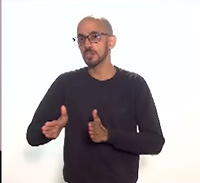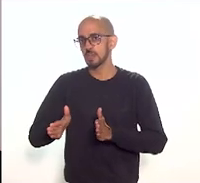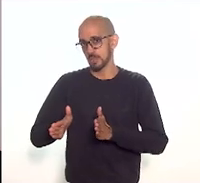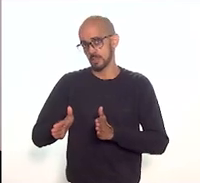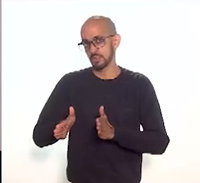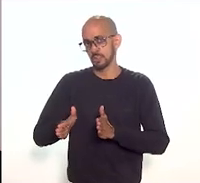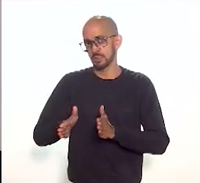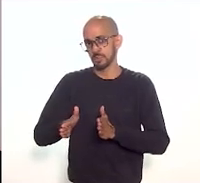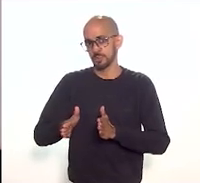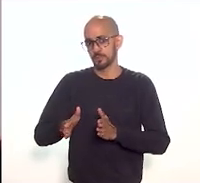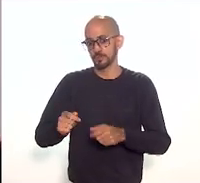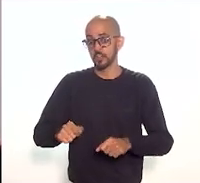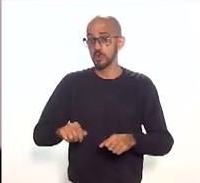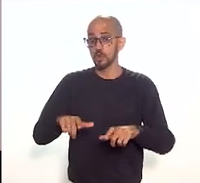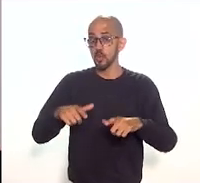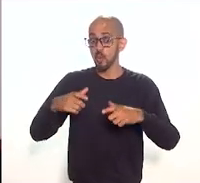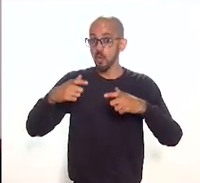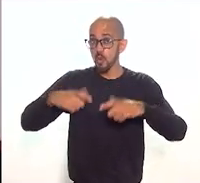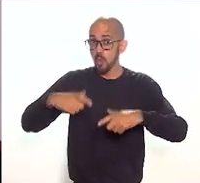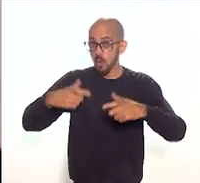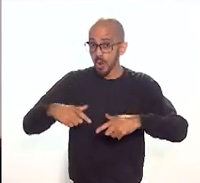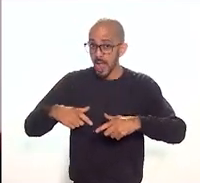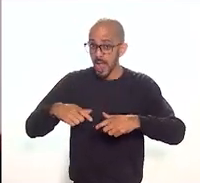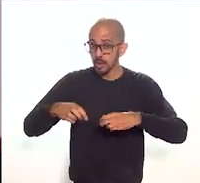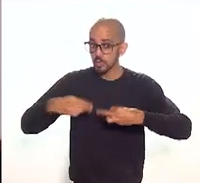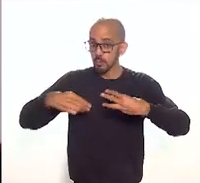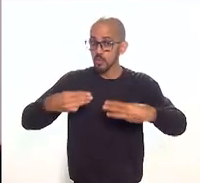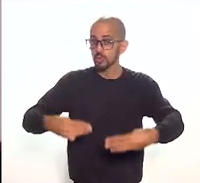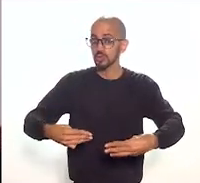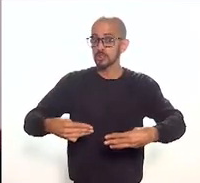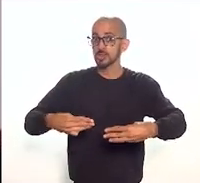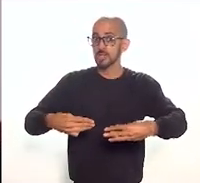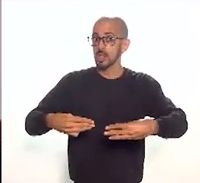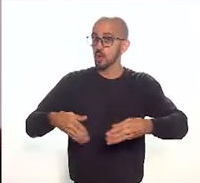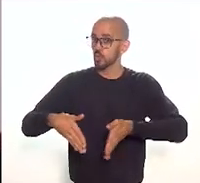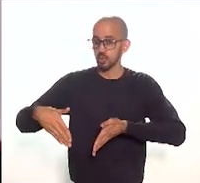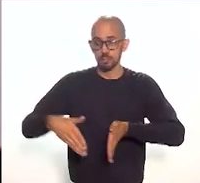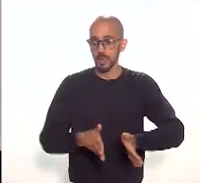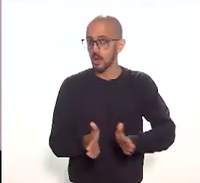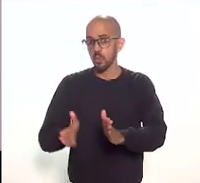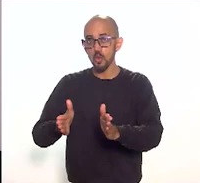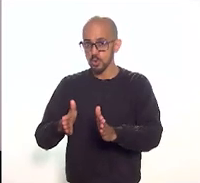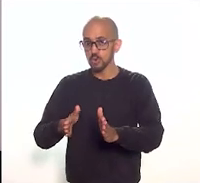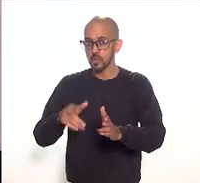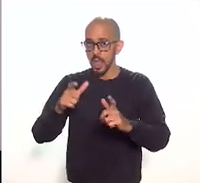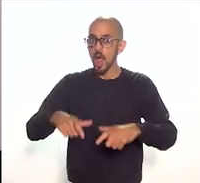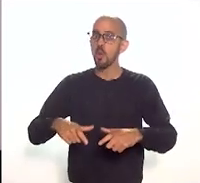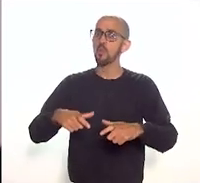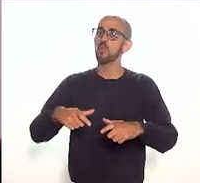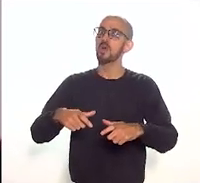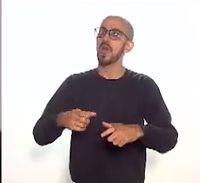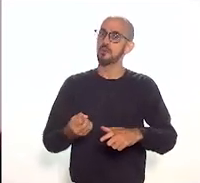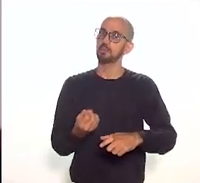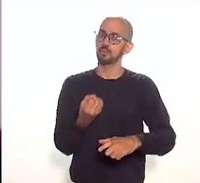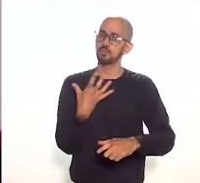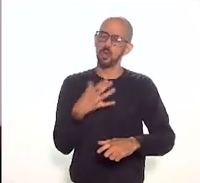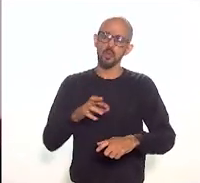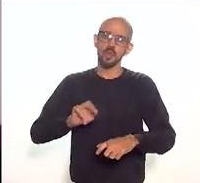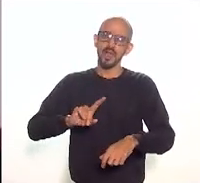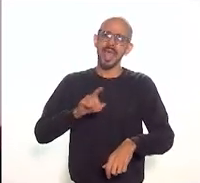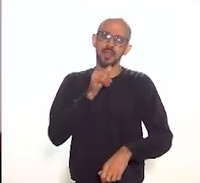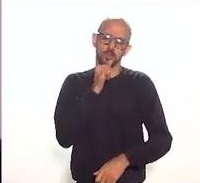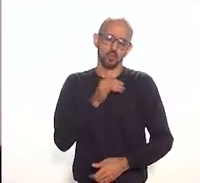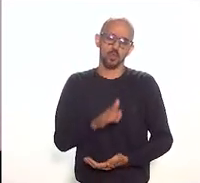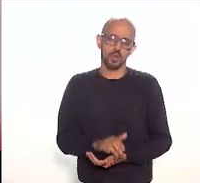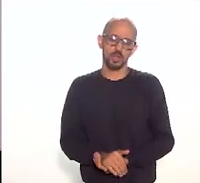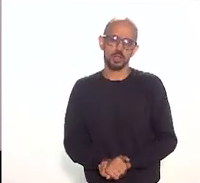ponto a localização do Museu do Percurso não poderia ser melhor não é por acaso eu gostaria de destacar uma coisa